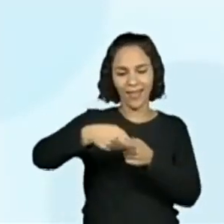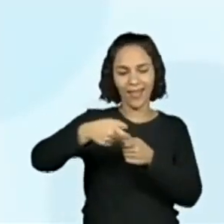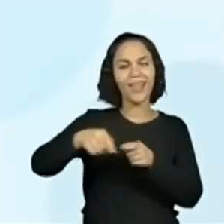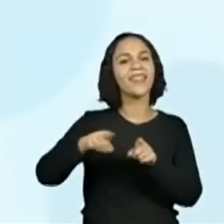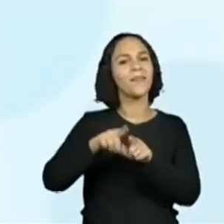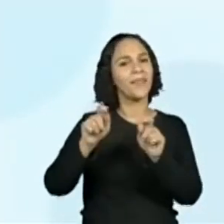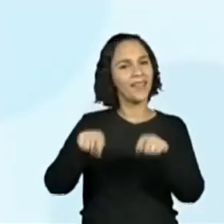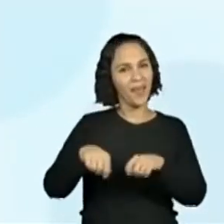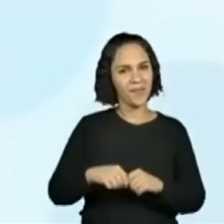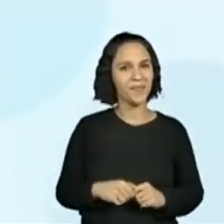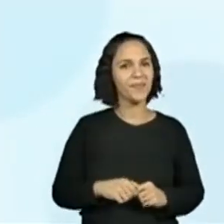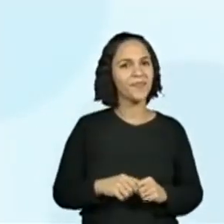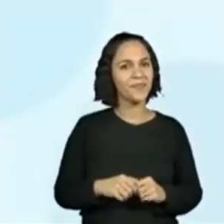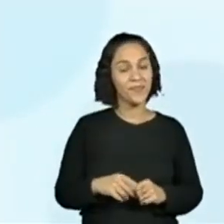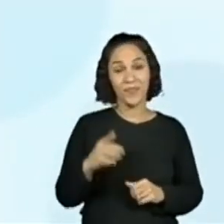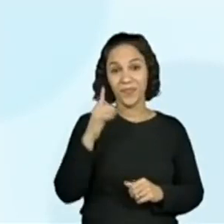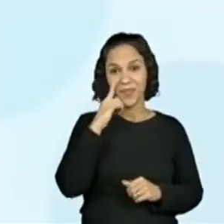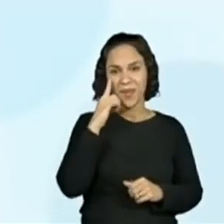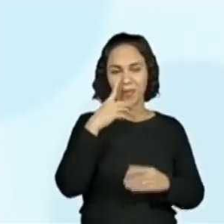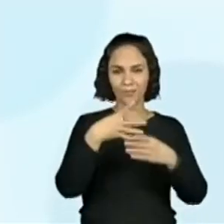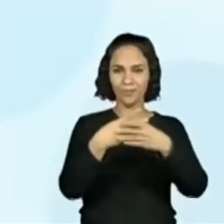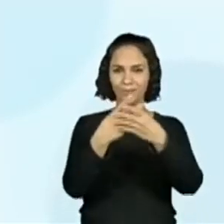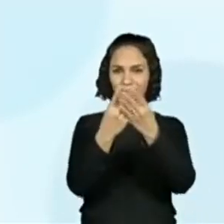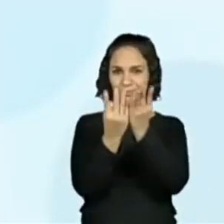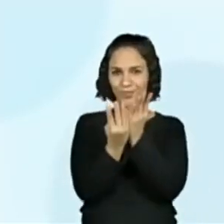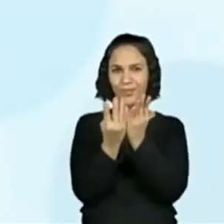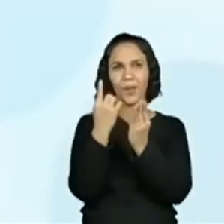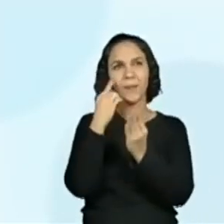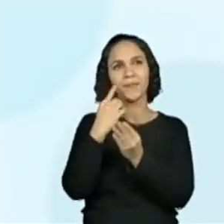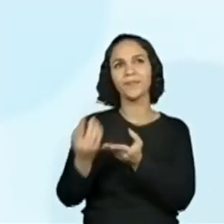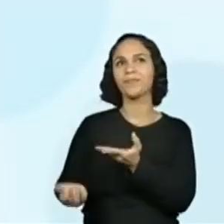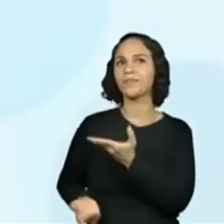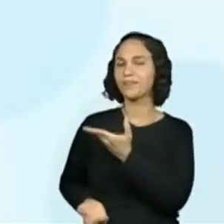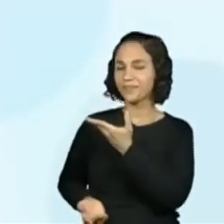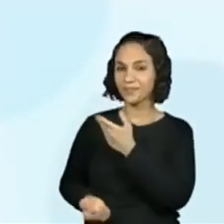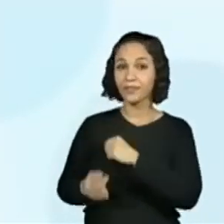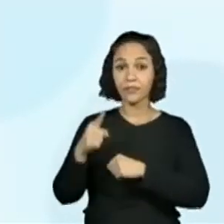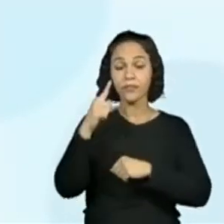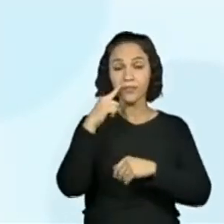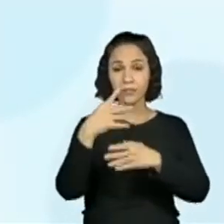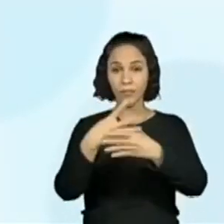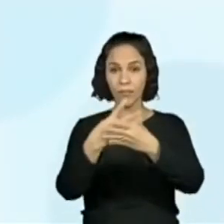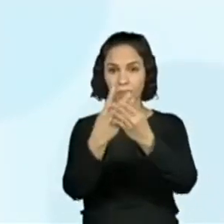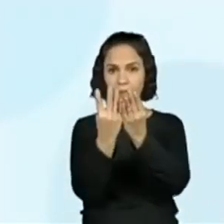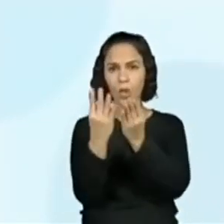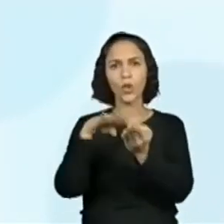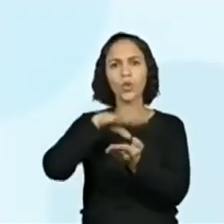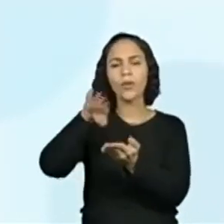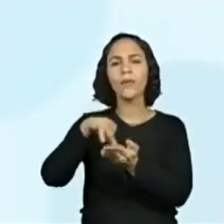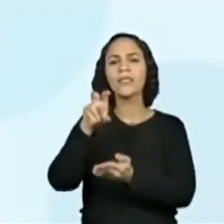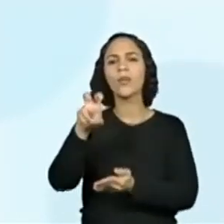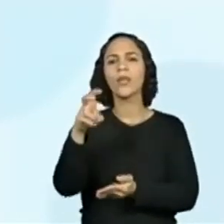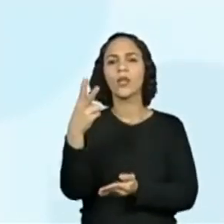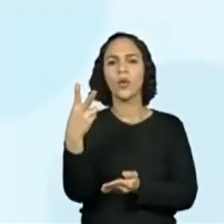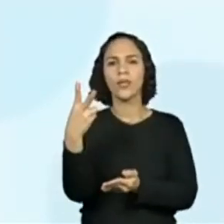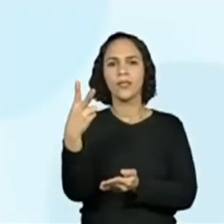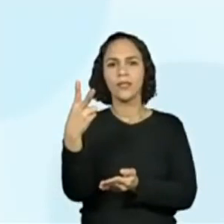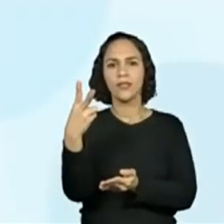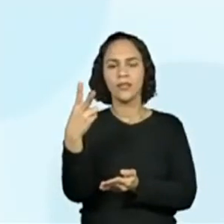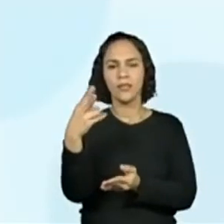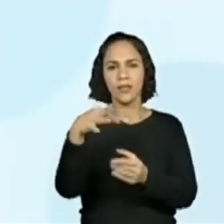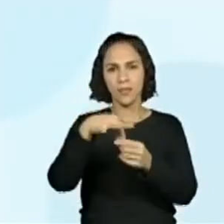também. Presta atenção nessa situação, problema. Em um baralho tem cinquenta e duas cartas.